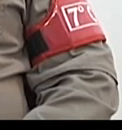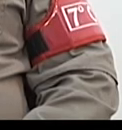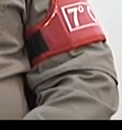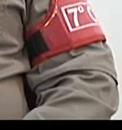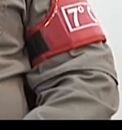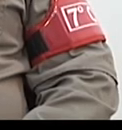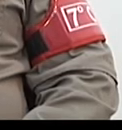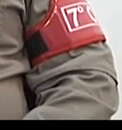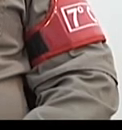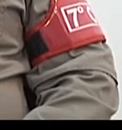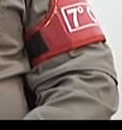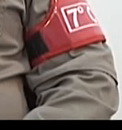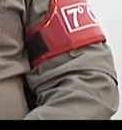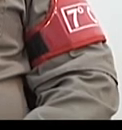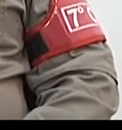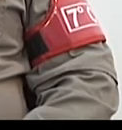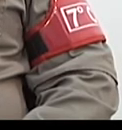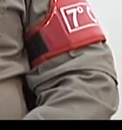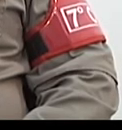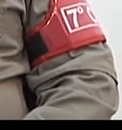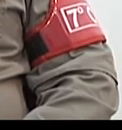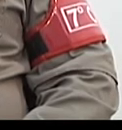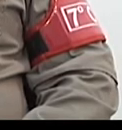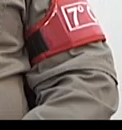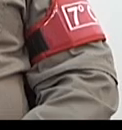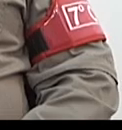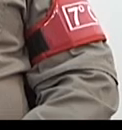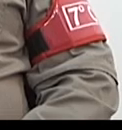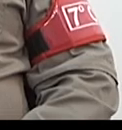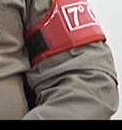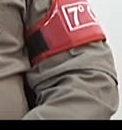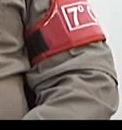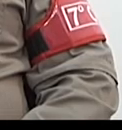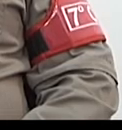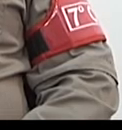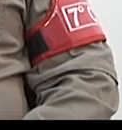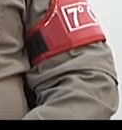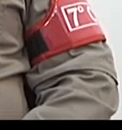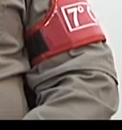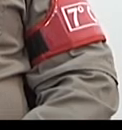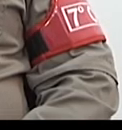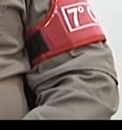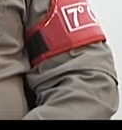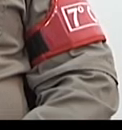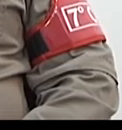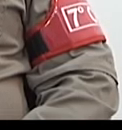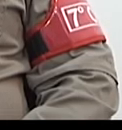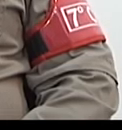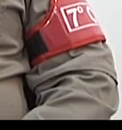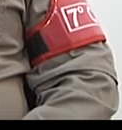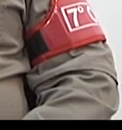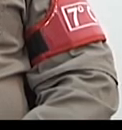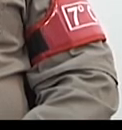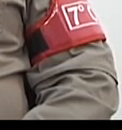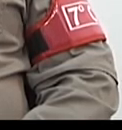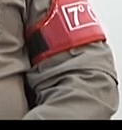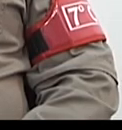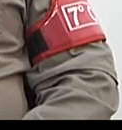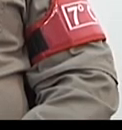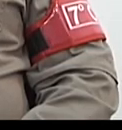a conjuntos estofados, cortinas, qualquer tipo de material combustível.